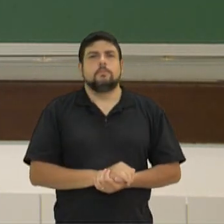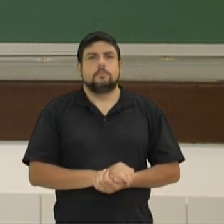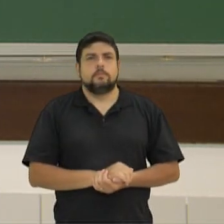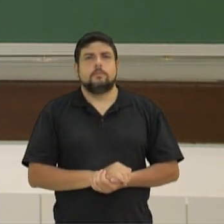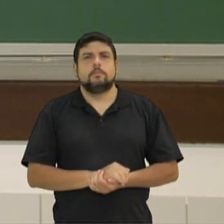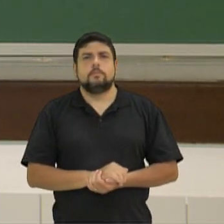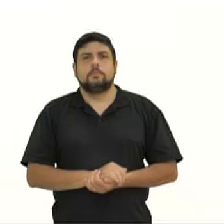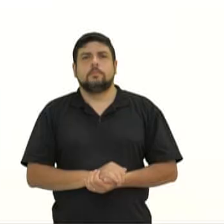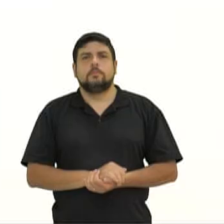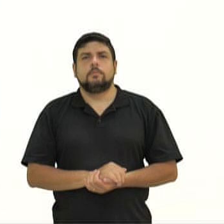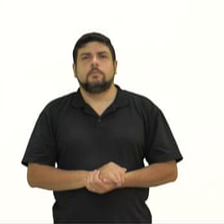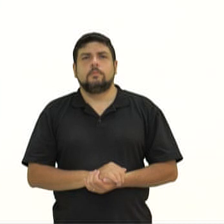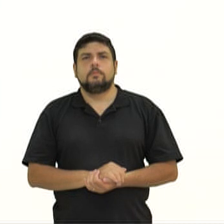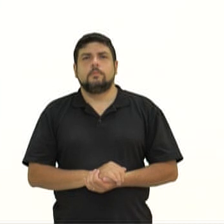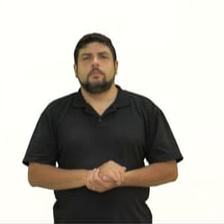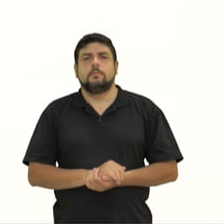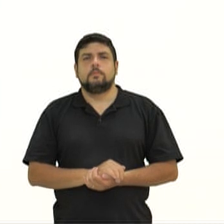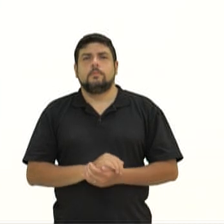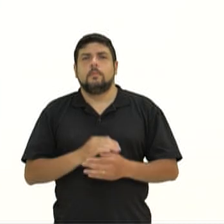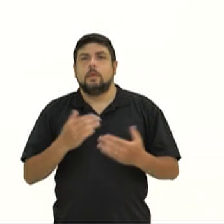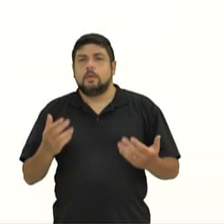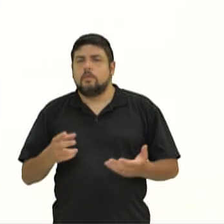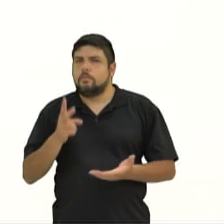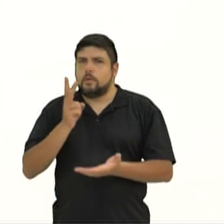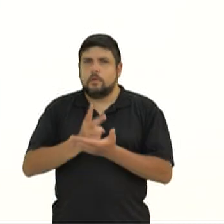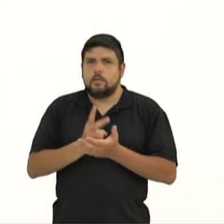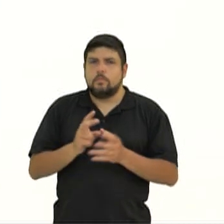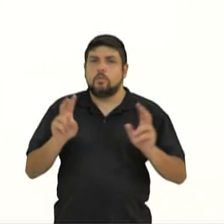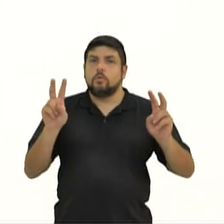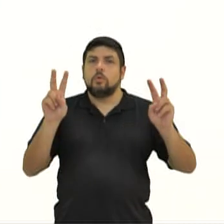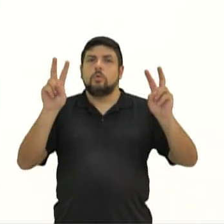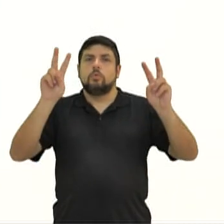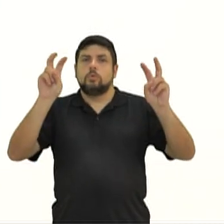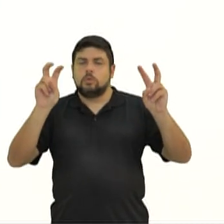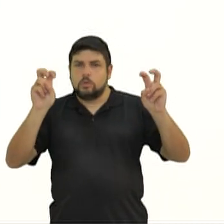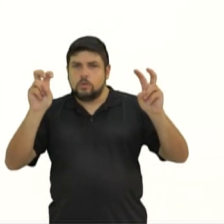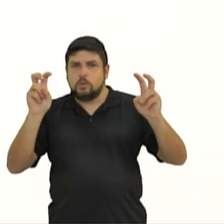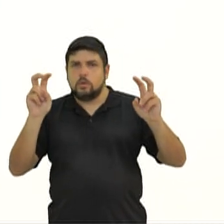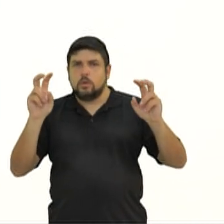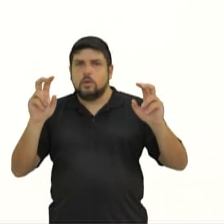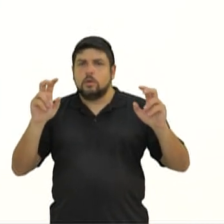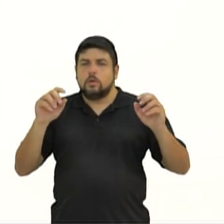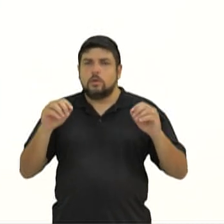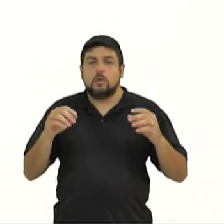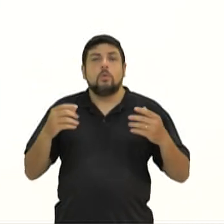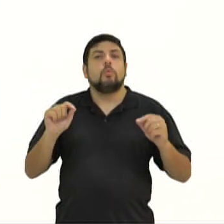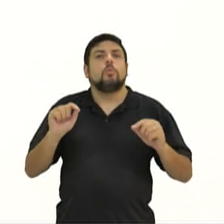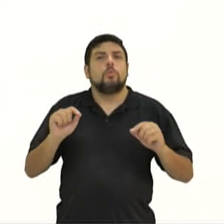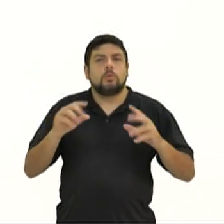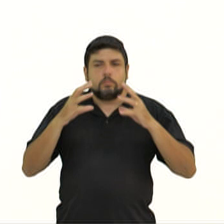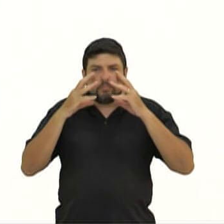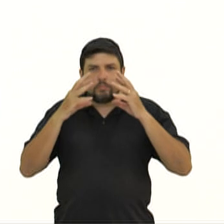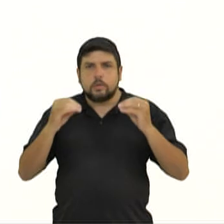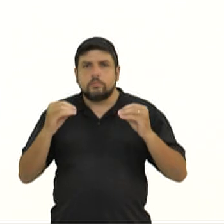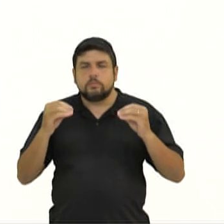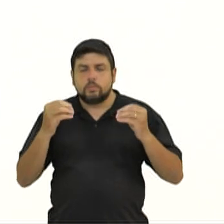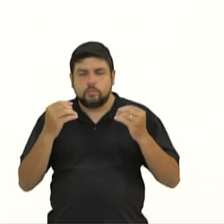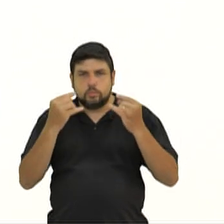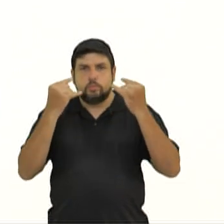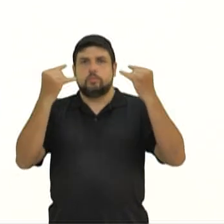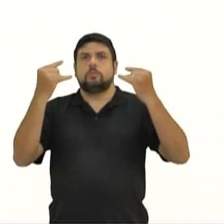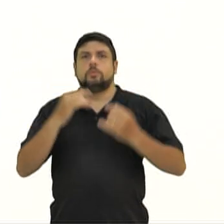Olha lá, então. Como sempre, o título vindo entre as maiores, para chamar bastante atenção. Os